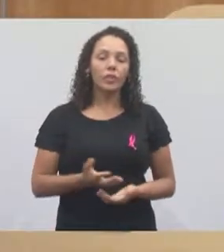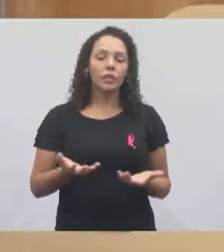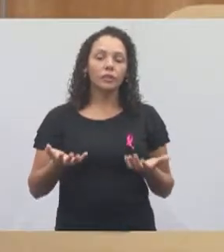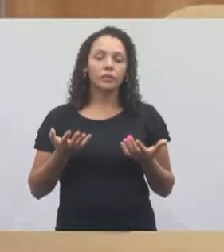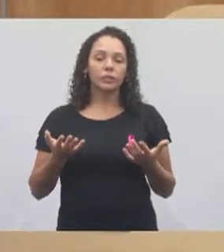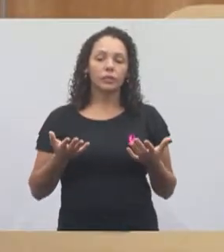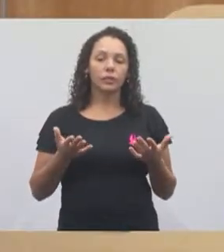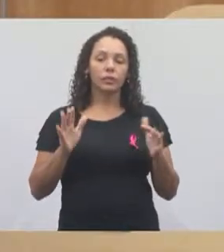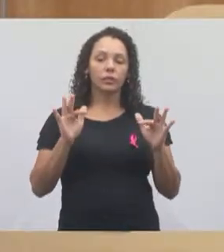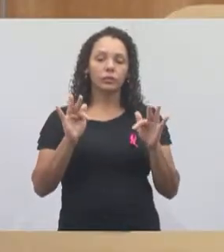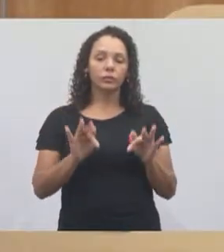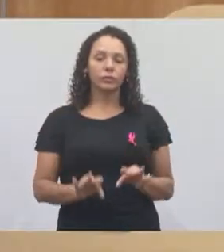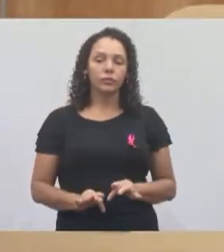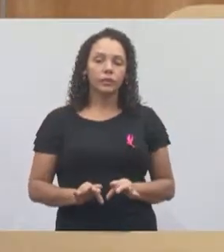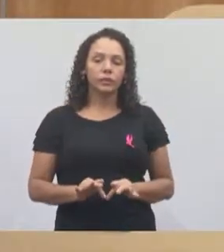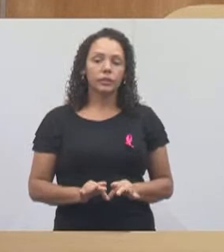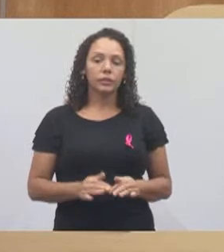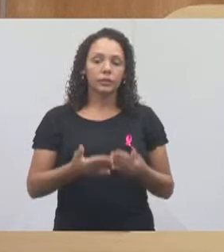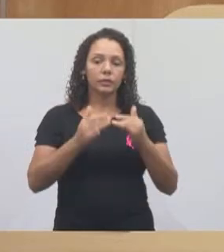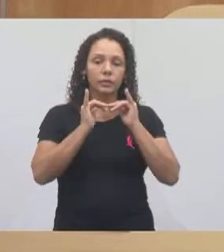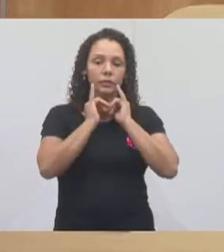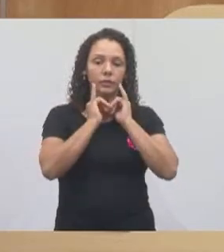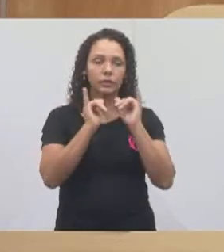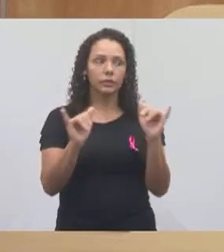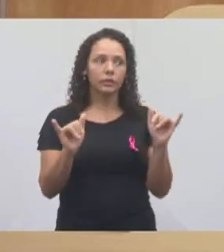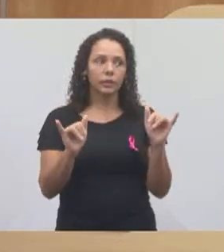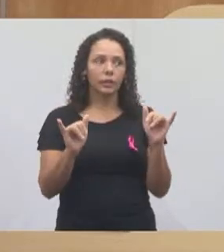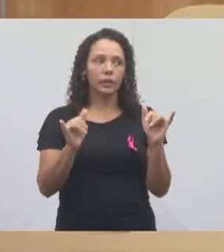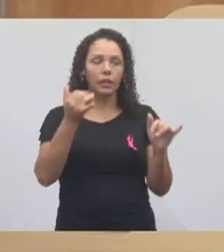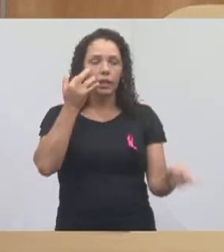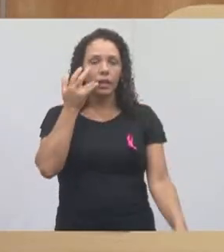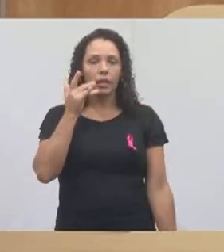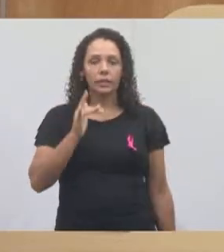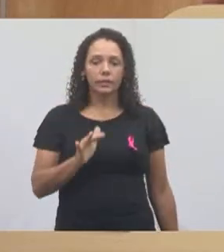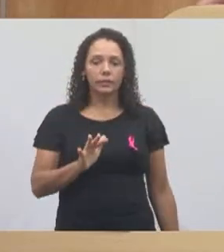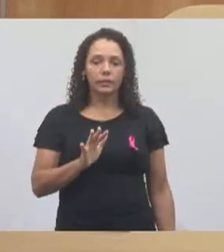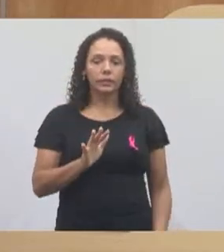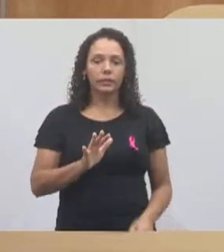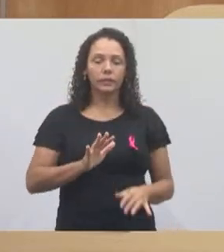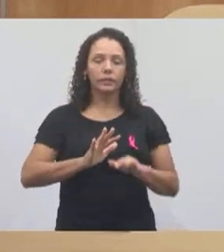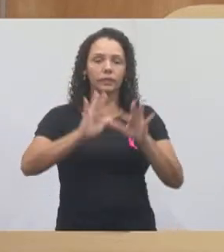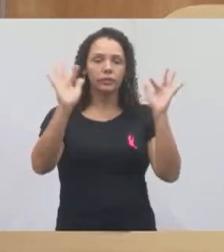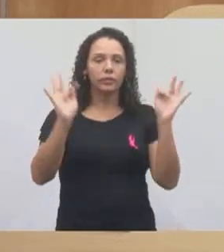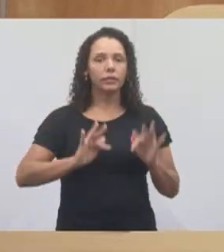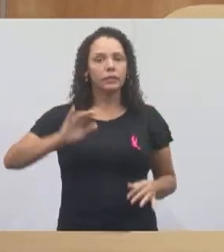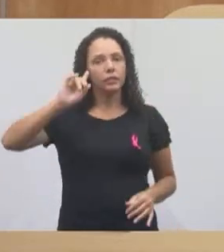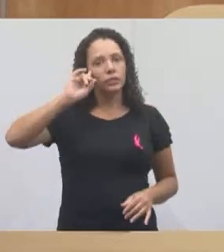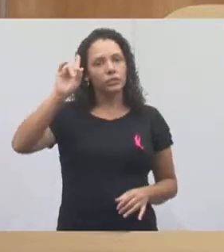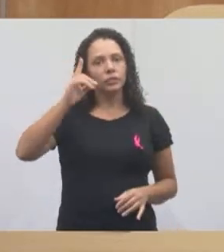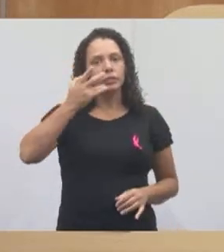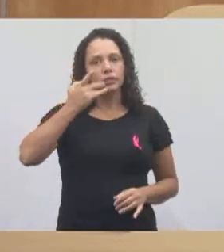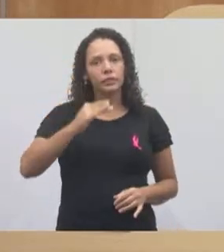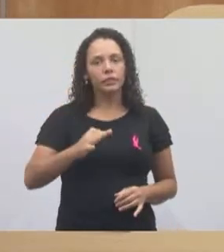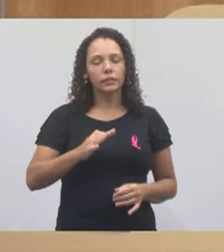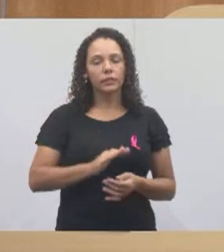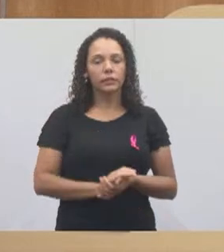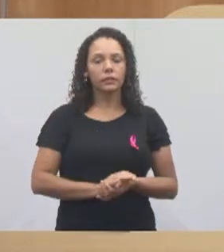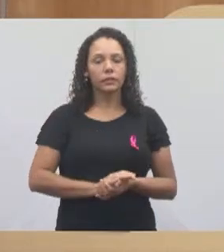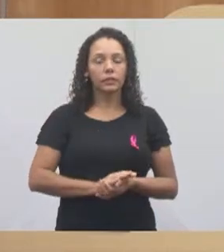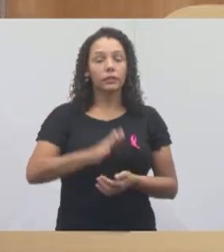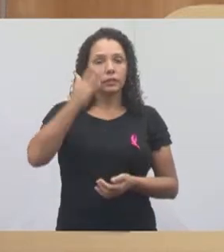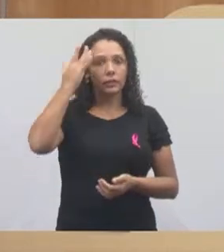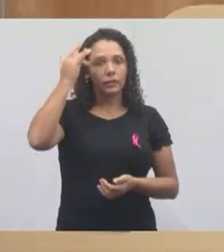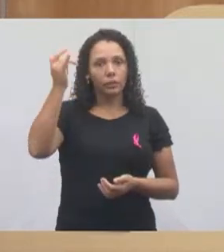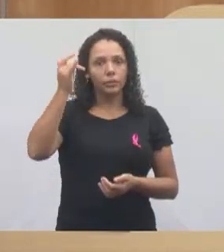encerrar a minha fala, desenhar a todos as crianças, aliás, feliz dia das crianças, que é o dia de